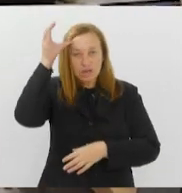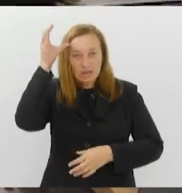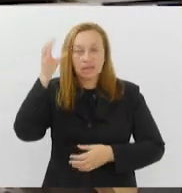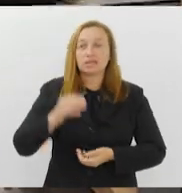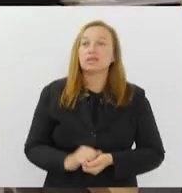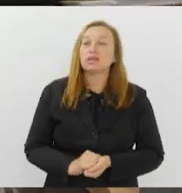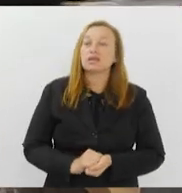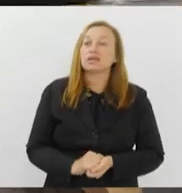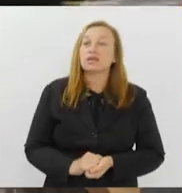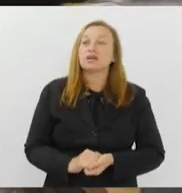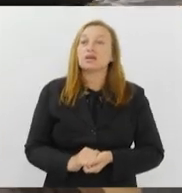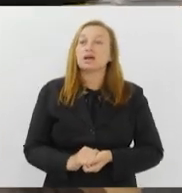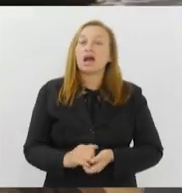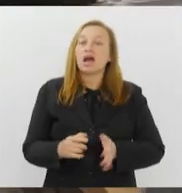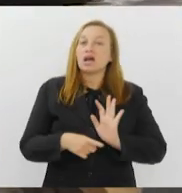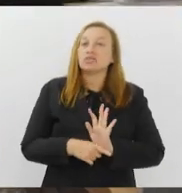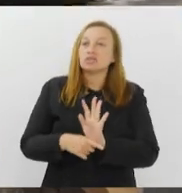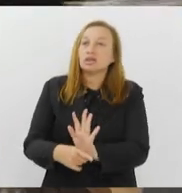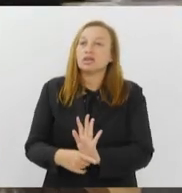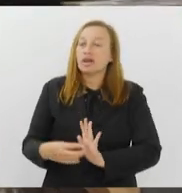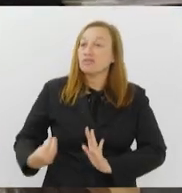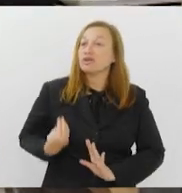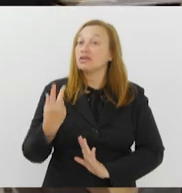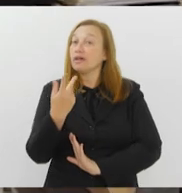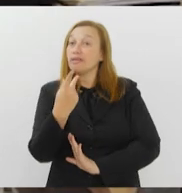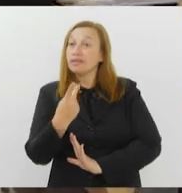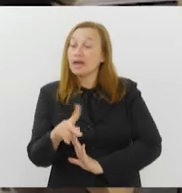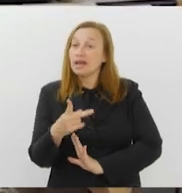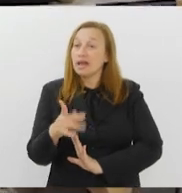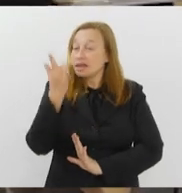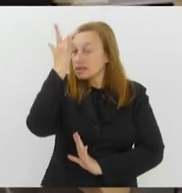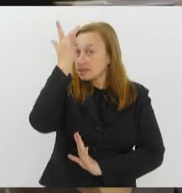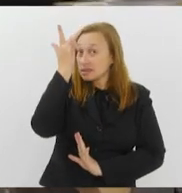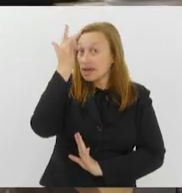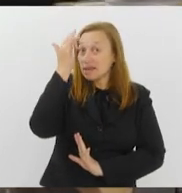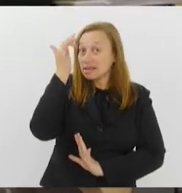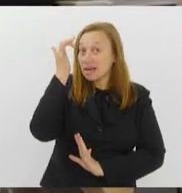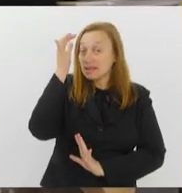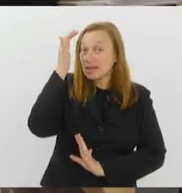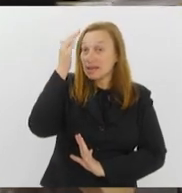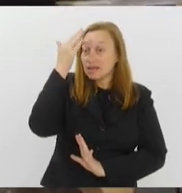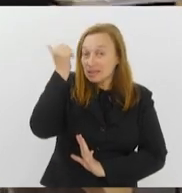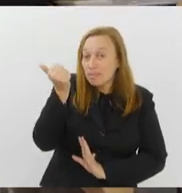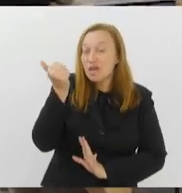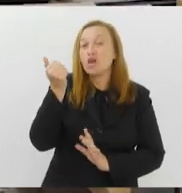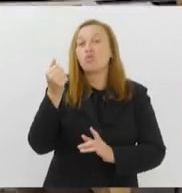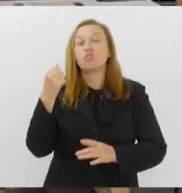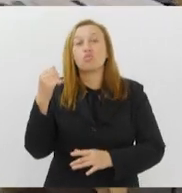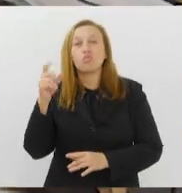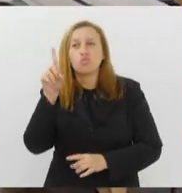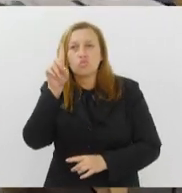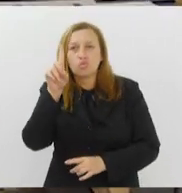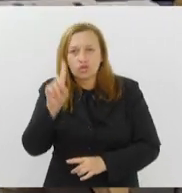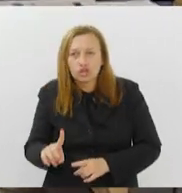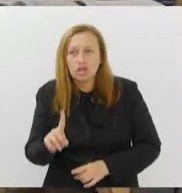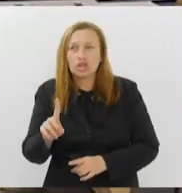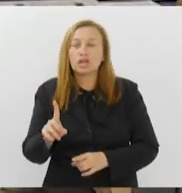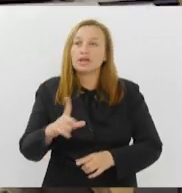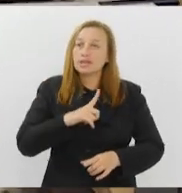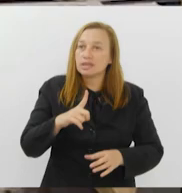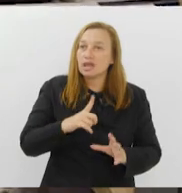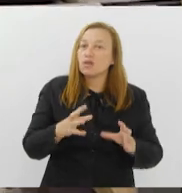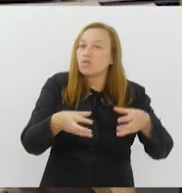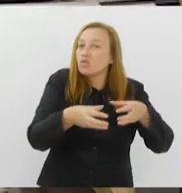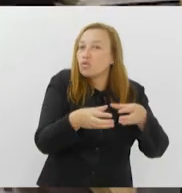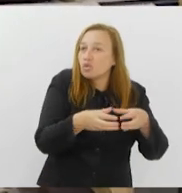facilitando a vida deles, eles passem a saber os seus direitos e que tenha algum órgão na Prefeitura